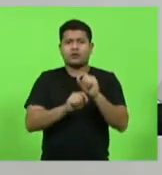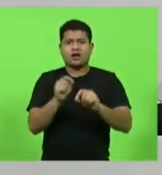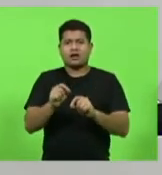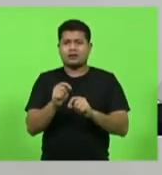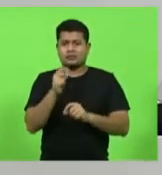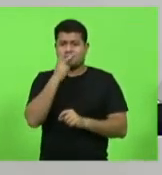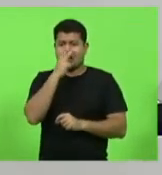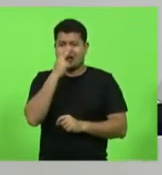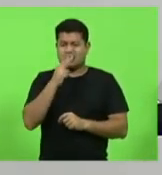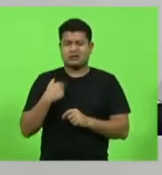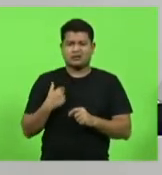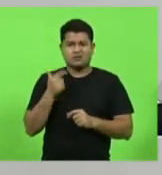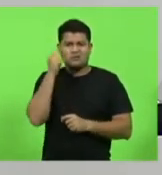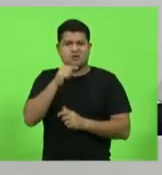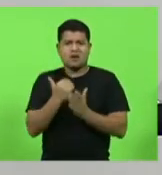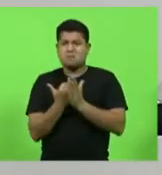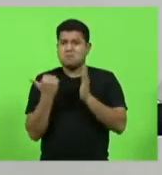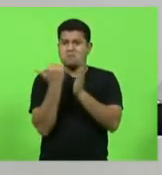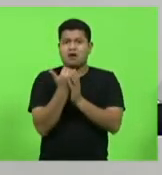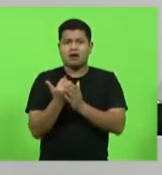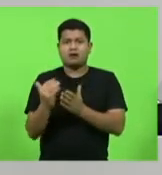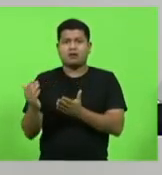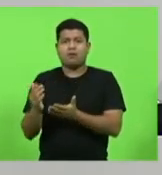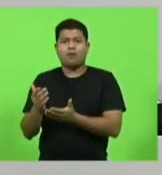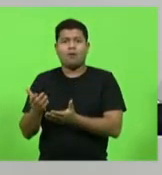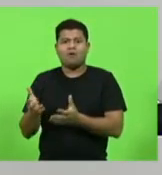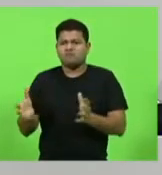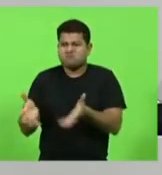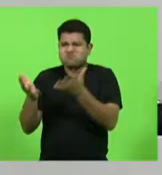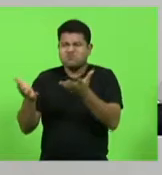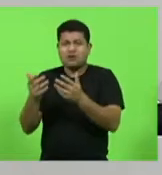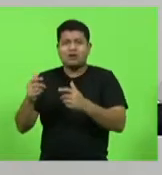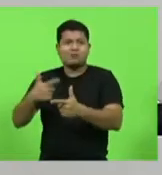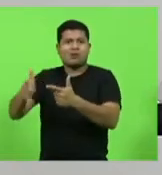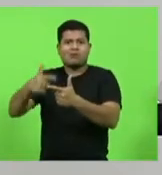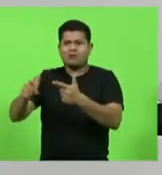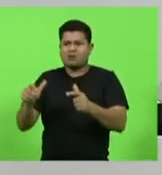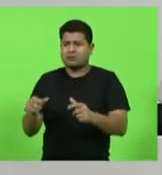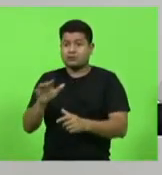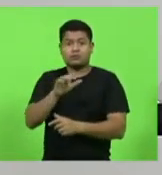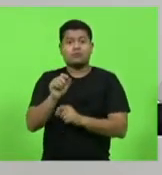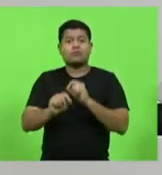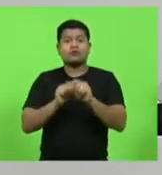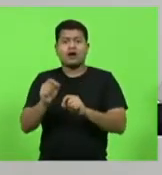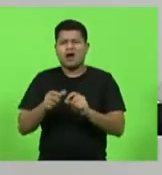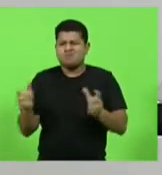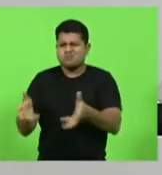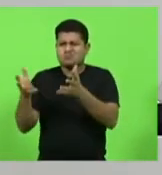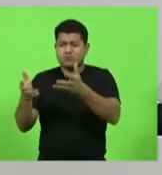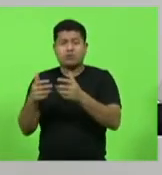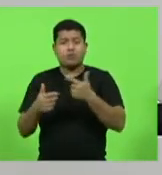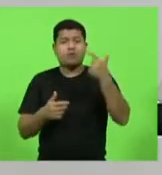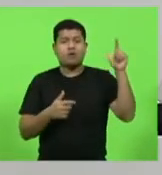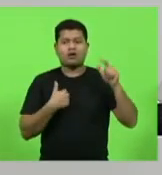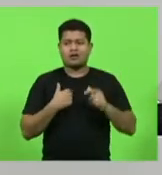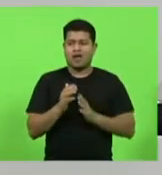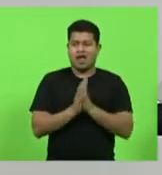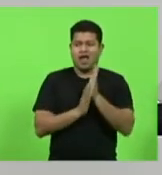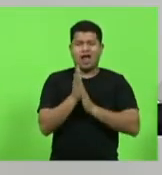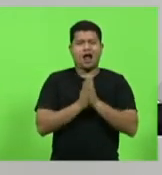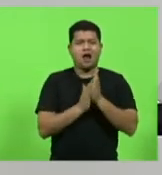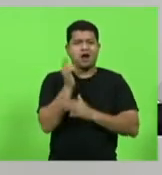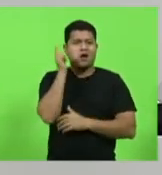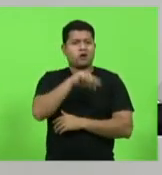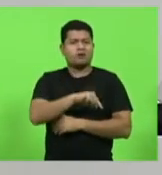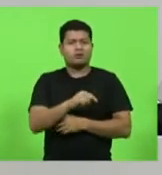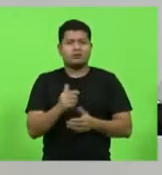desgraça. Um promove o caos, o outro fatura com ele. Essa é a história da humanidade, sempre foi assim. E lá nós estamos